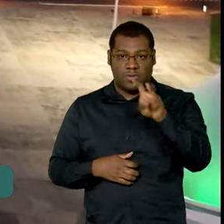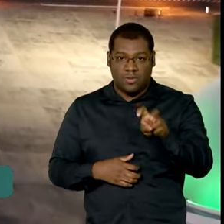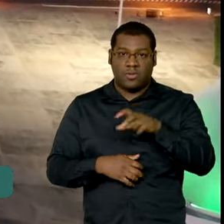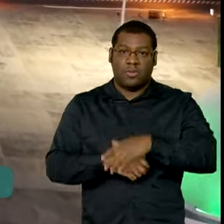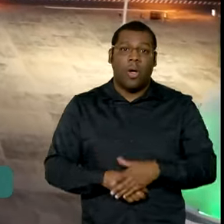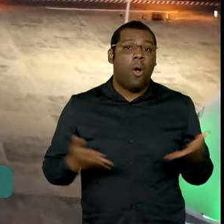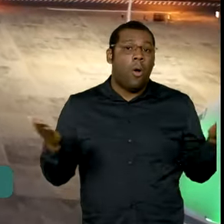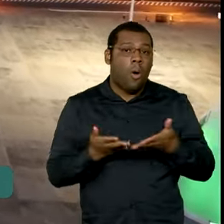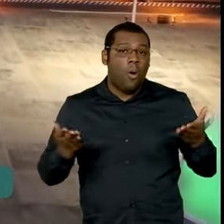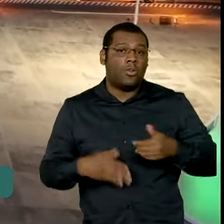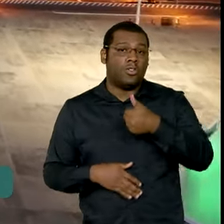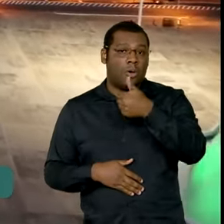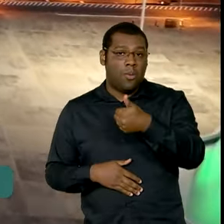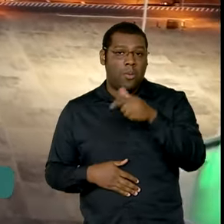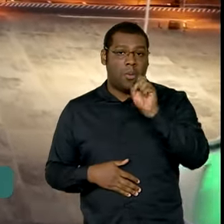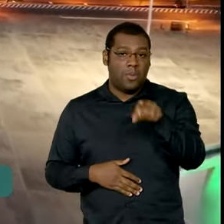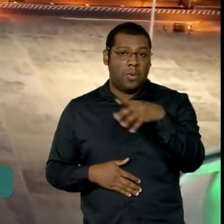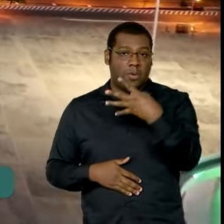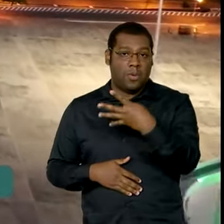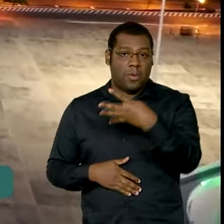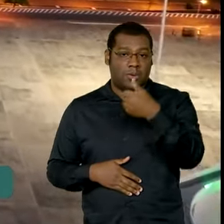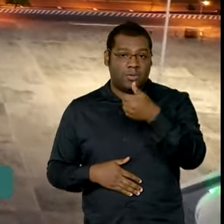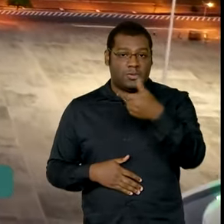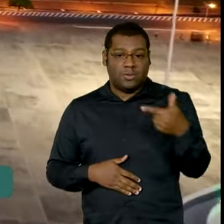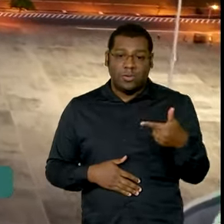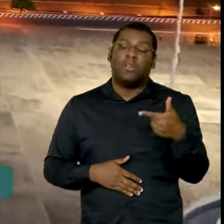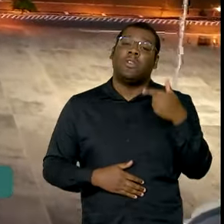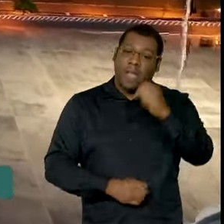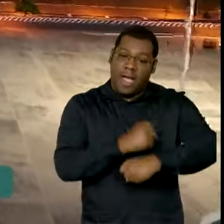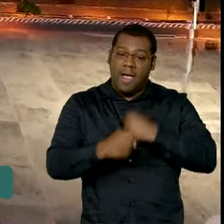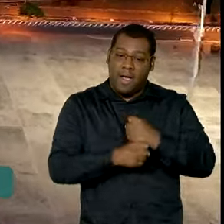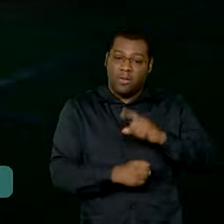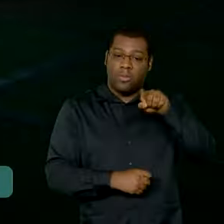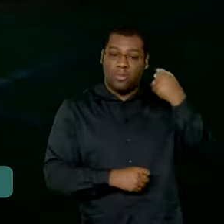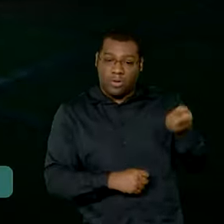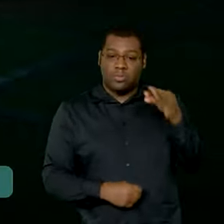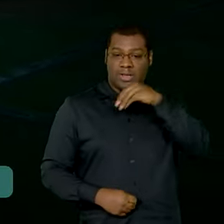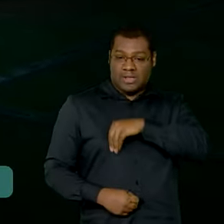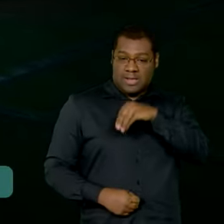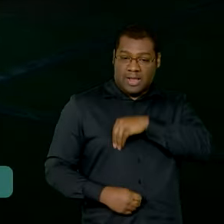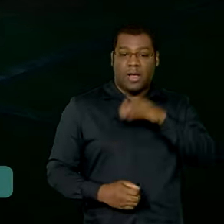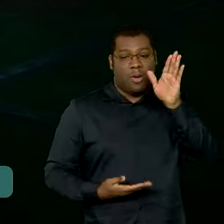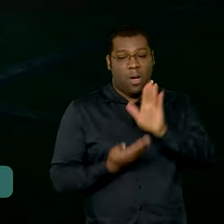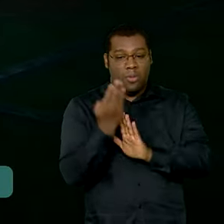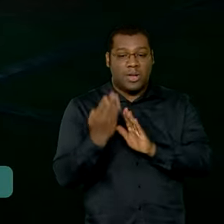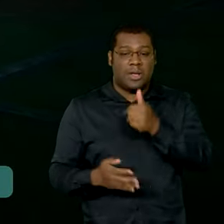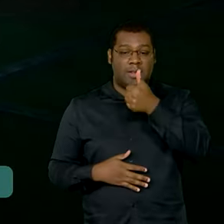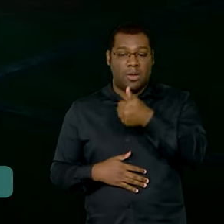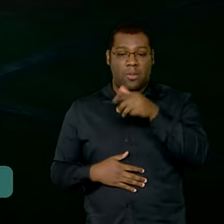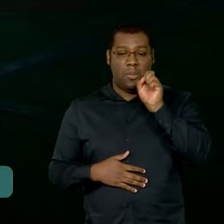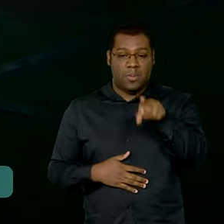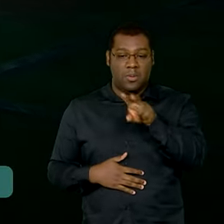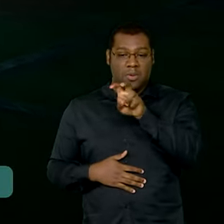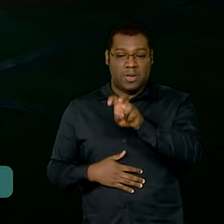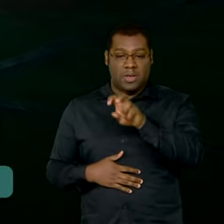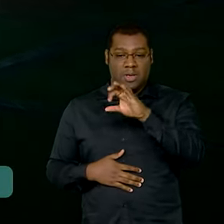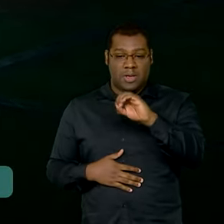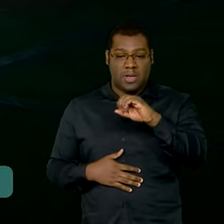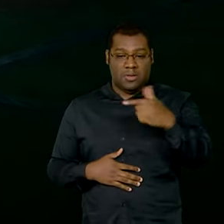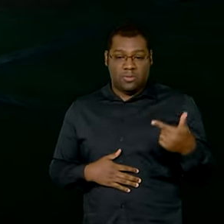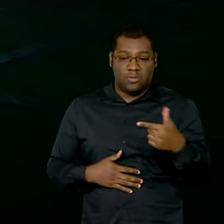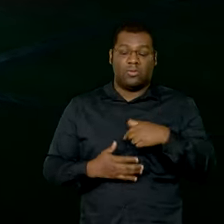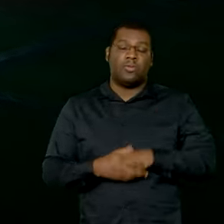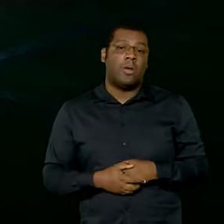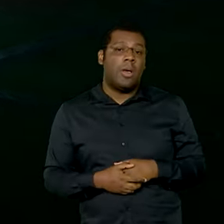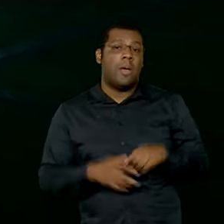.412,00 para R$ 1.502,00 no ano que vem. O cálculo foi feito levando em conta uma estimativa de